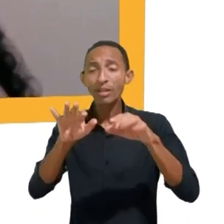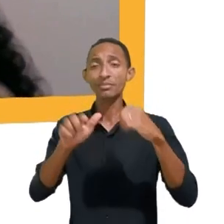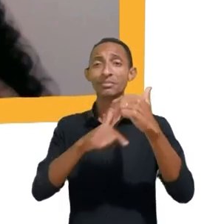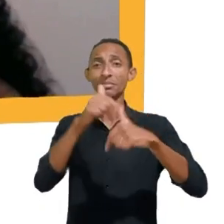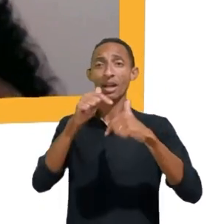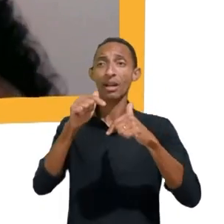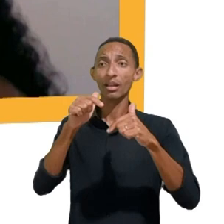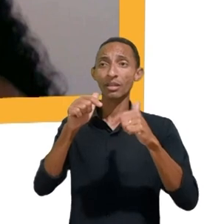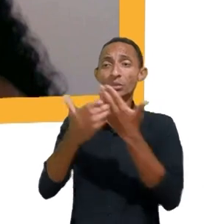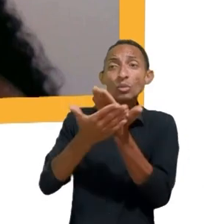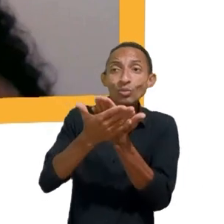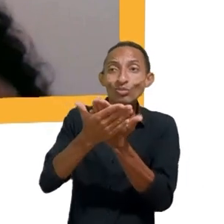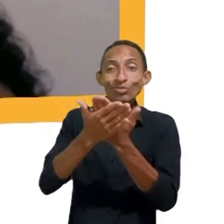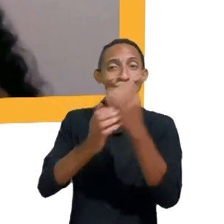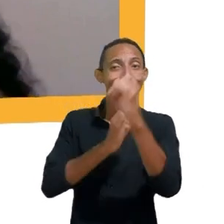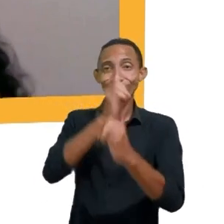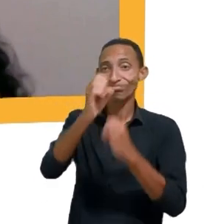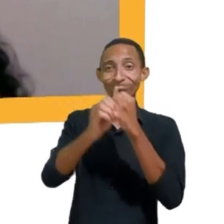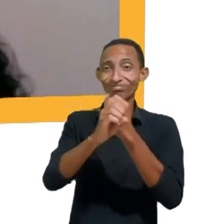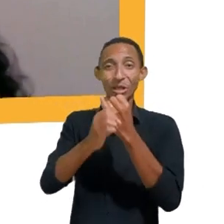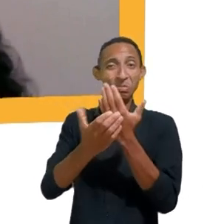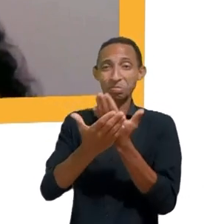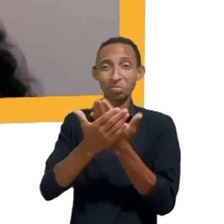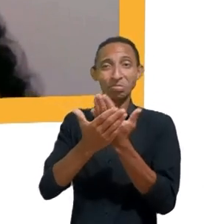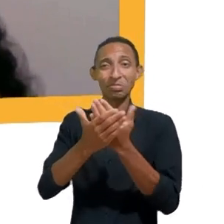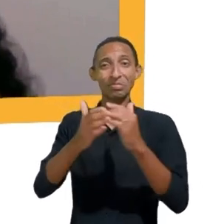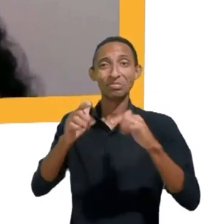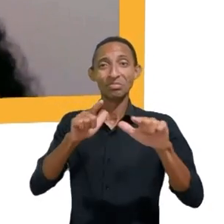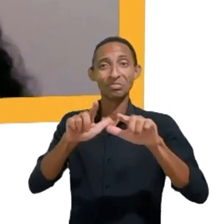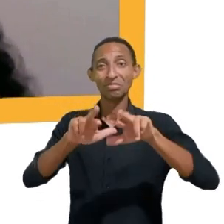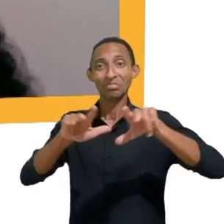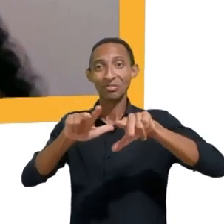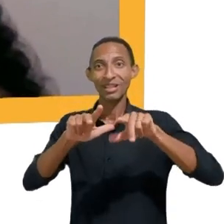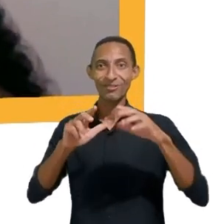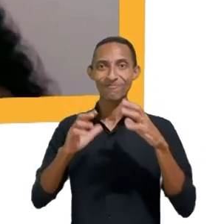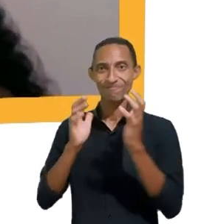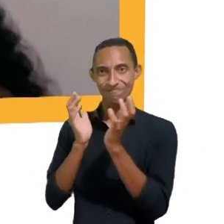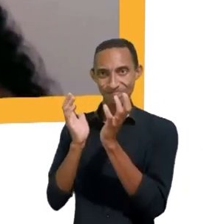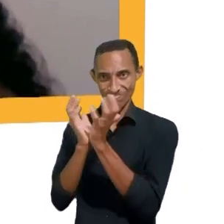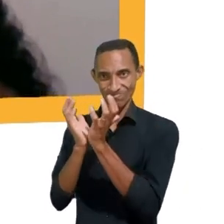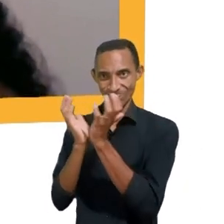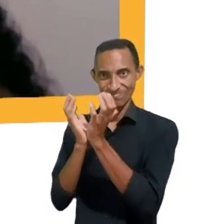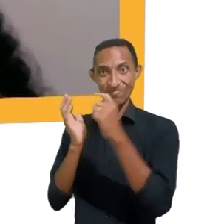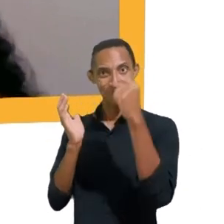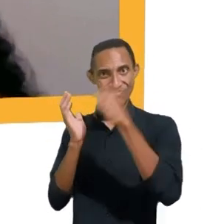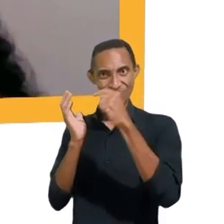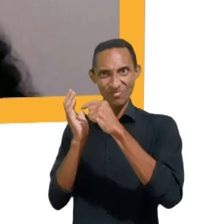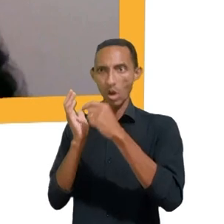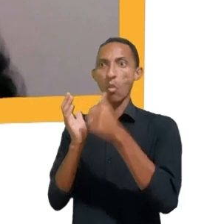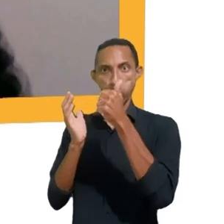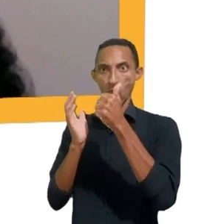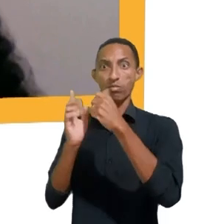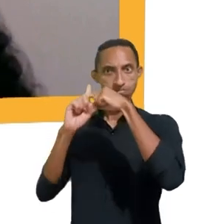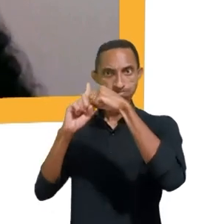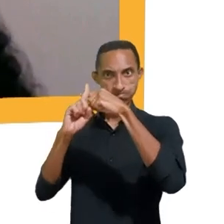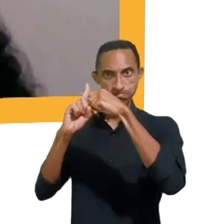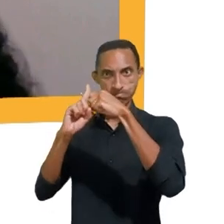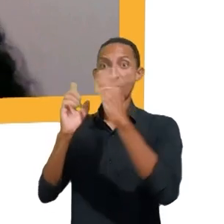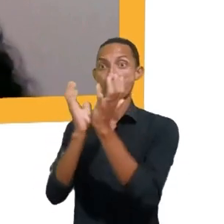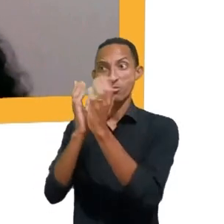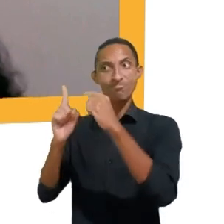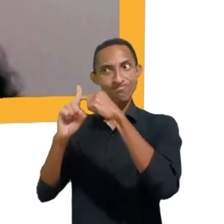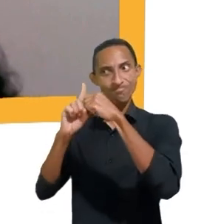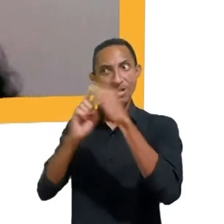o Fora da Bolha usa a internet de forma positiva para poder conscientizar alunos